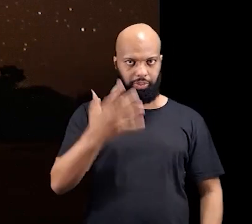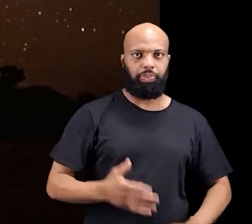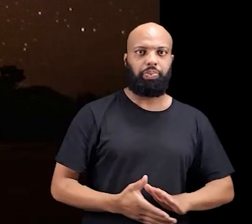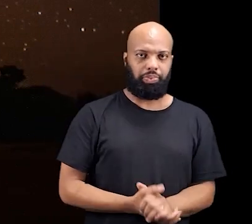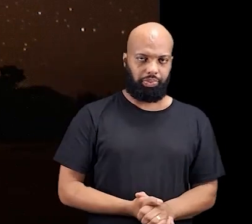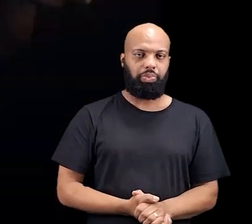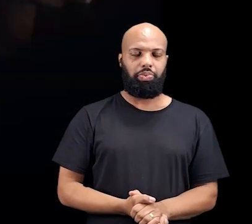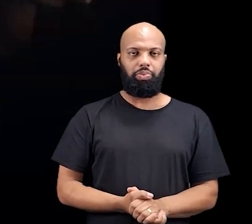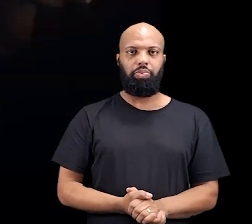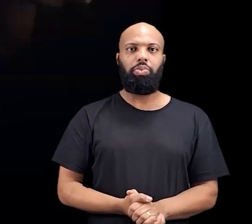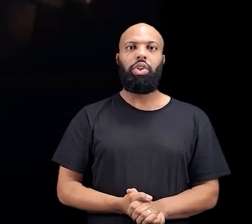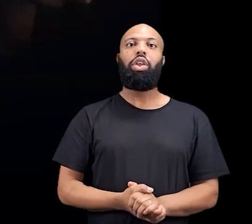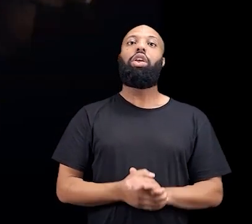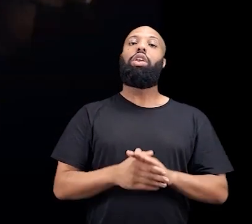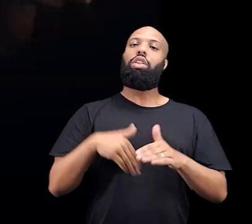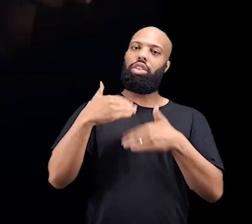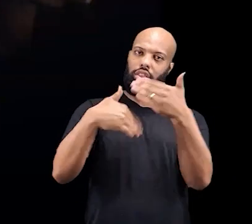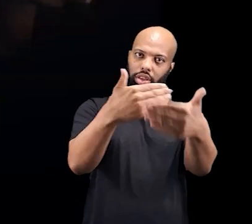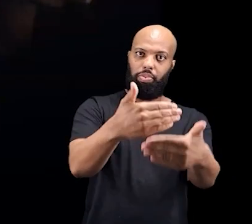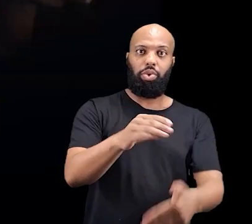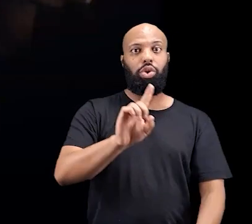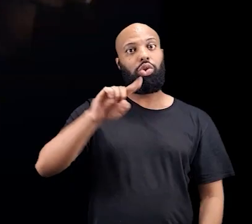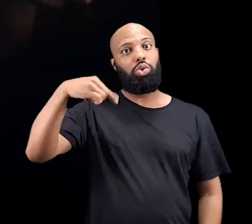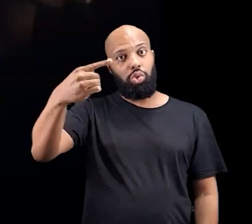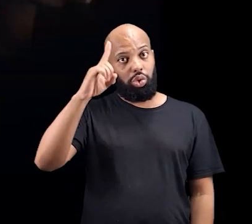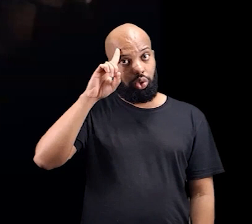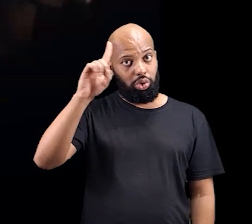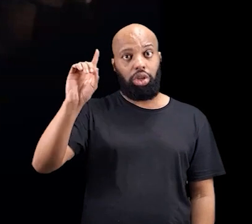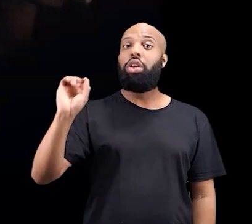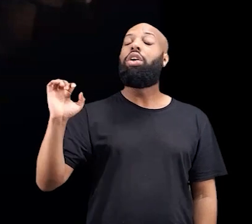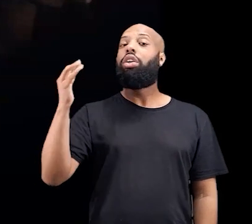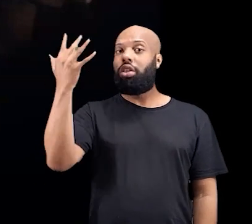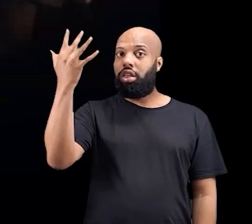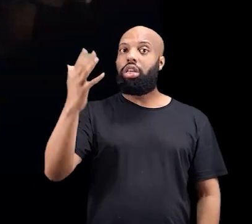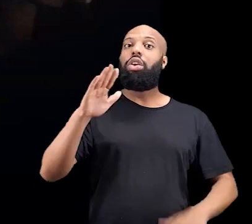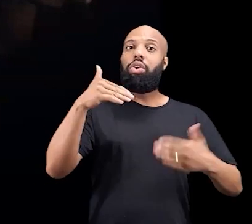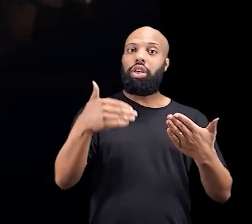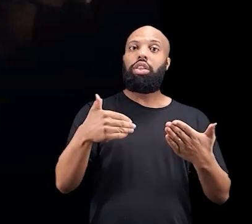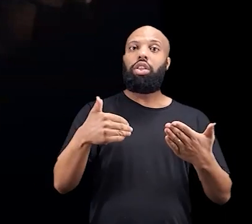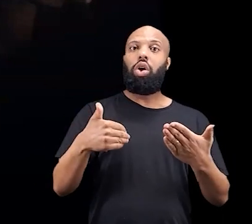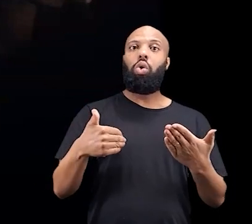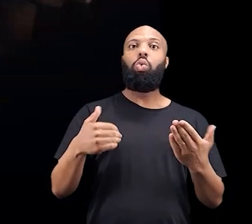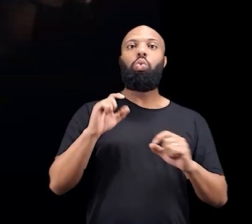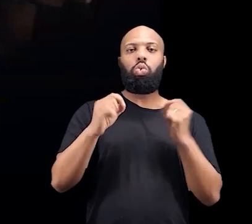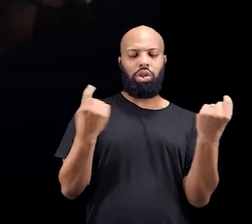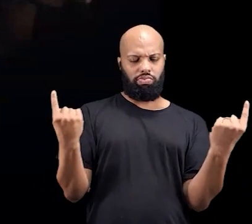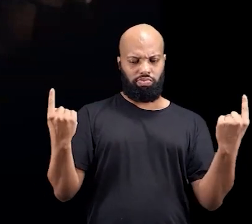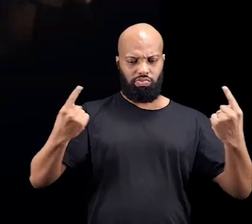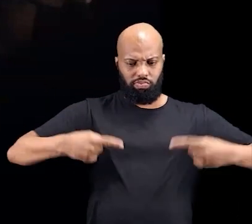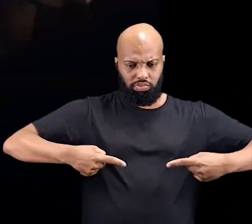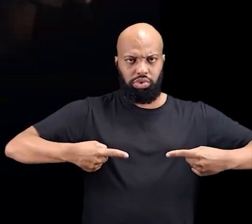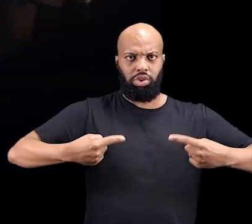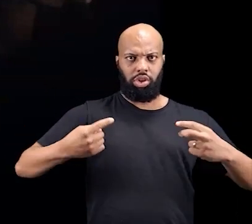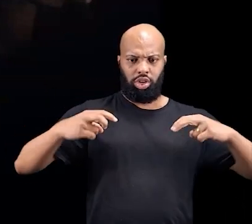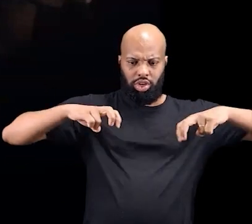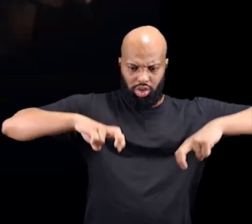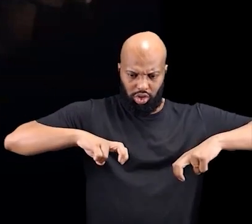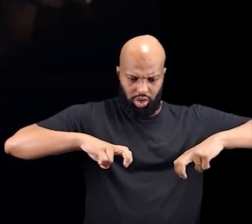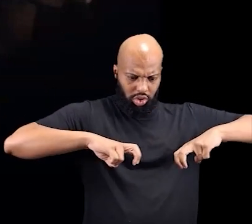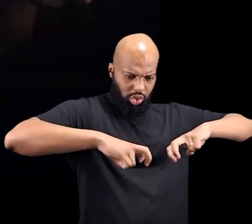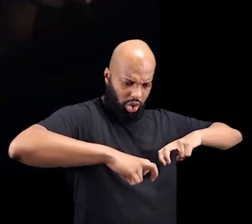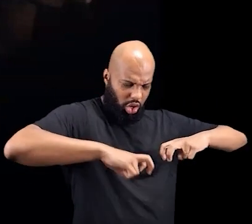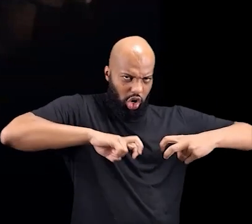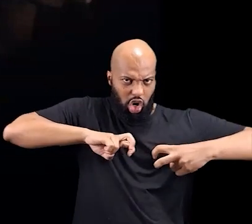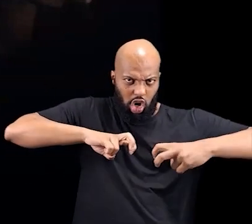choro aconteceu. Então, passado isso, no dia seguinte, os lutadores de Uka